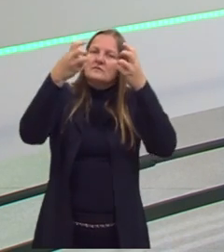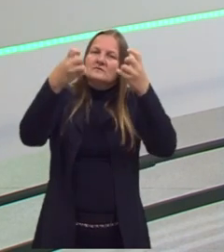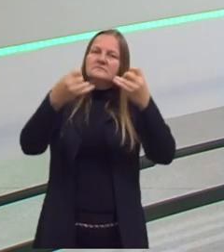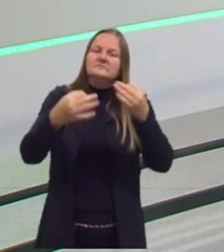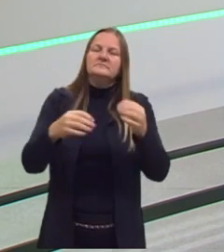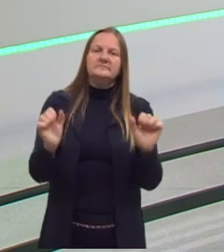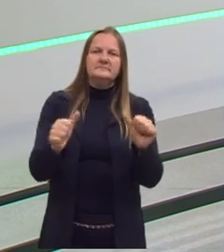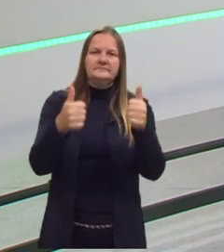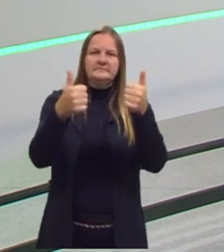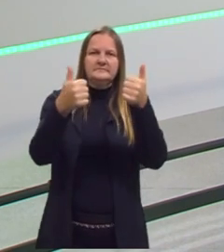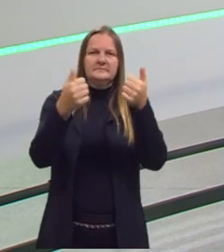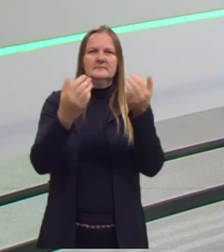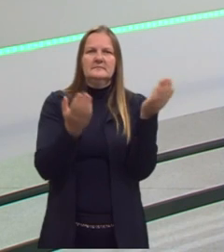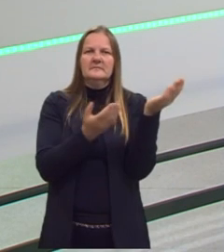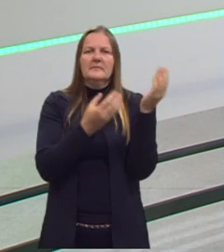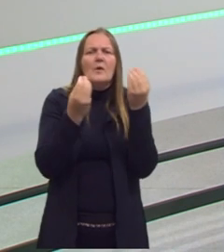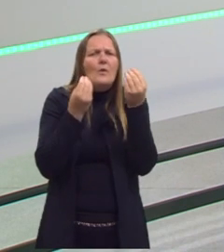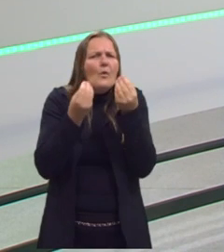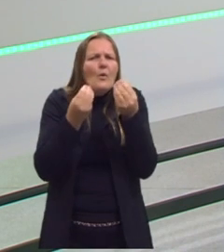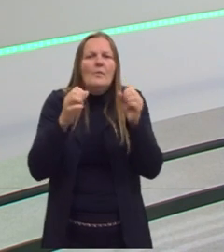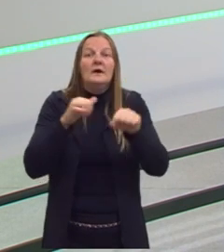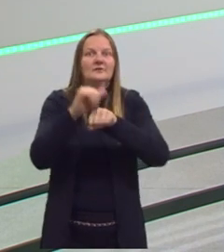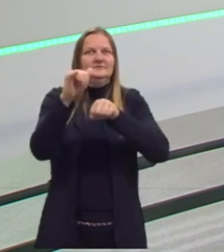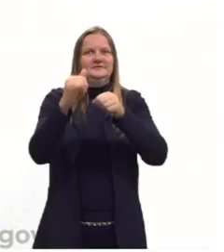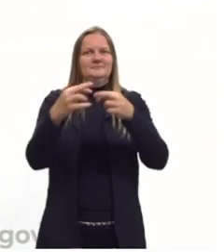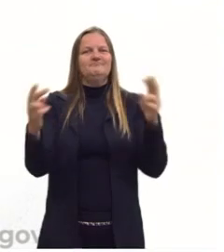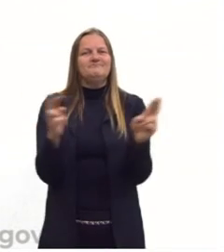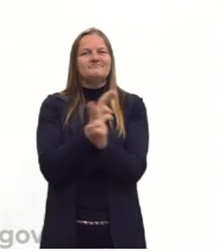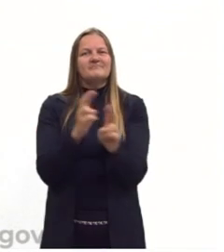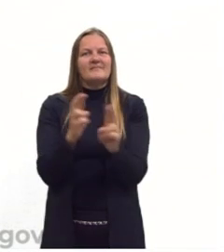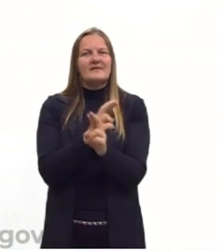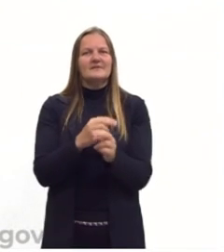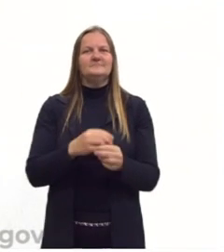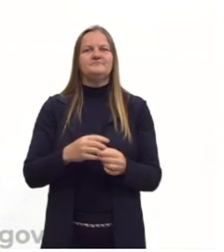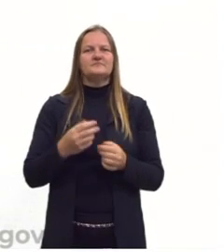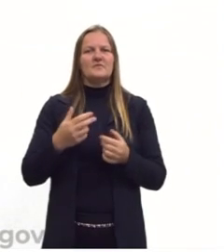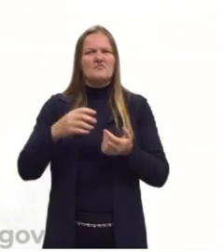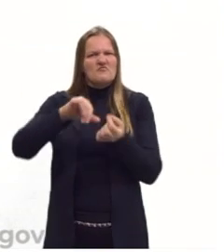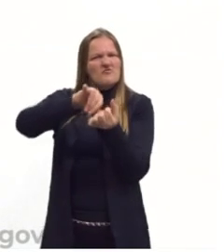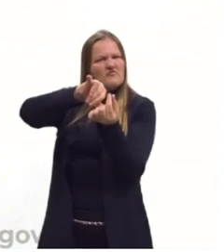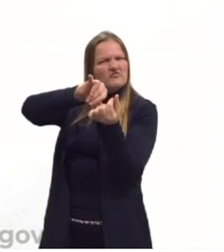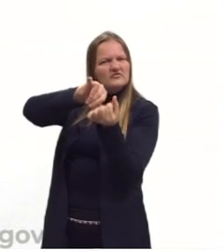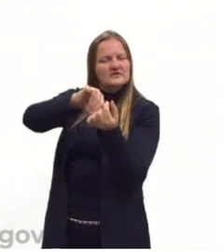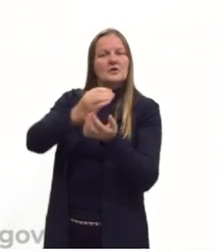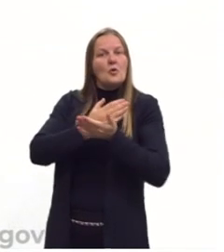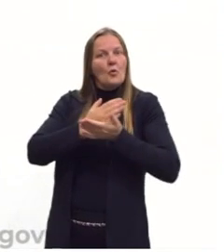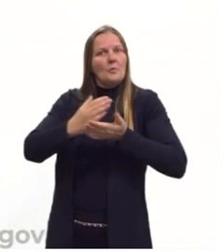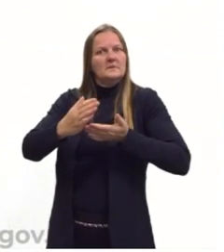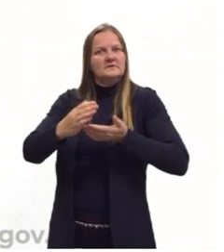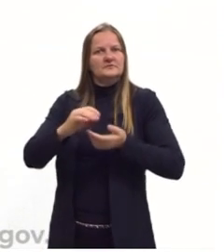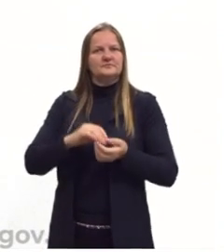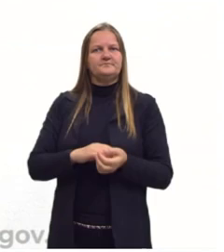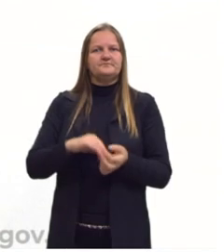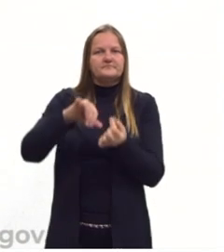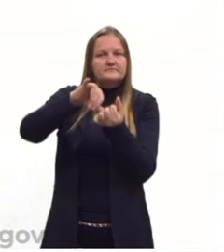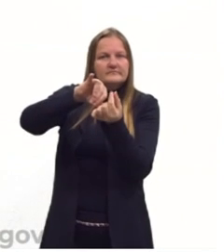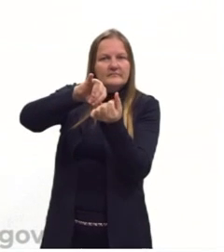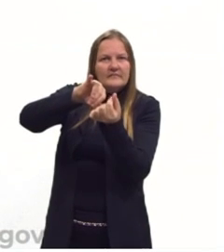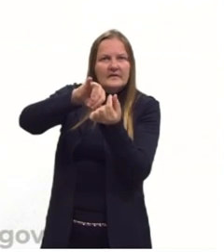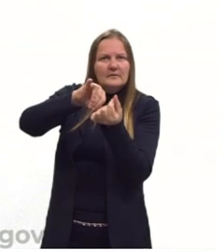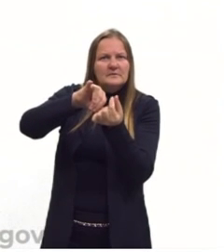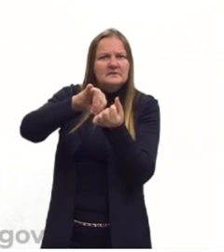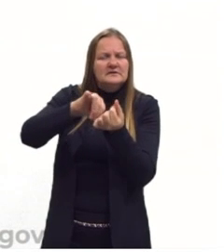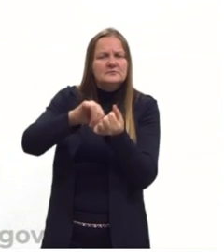melhor sobre como se deu essa relação e como era esse capitalismo na sua origem. Esse capitalismo